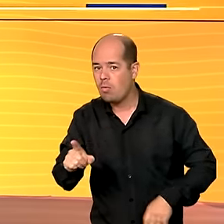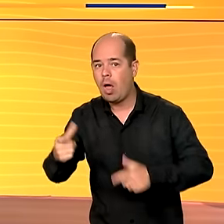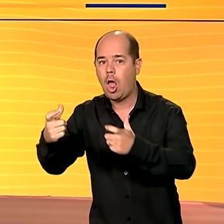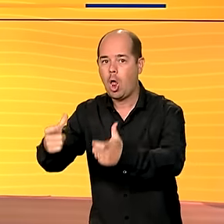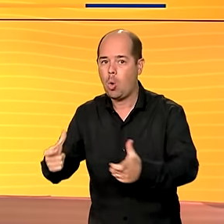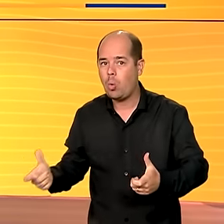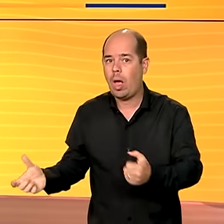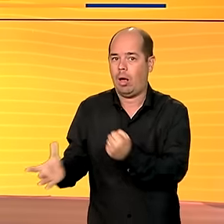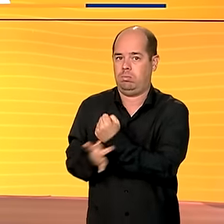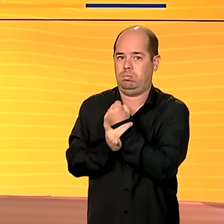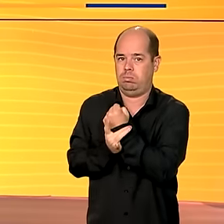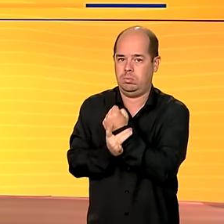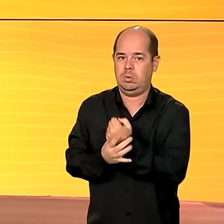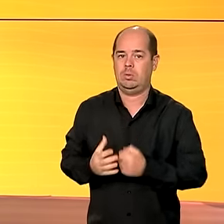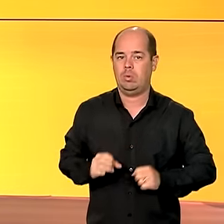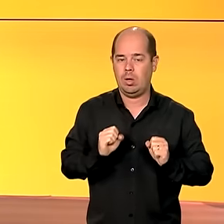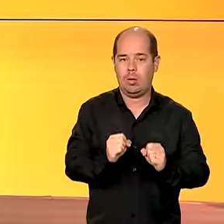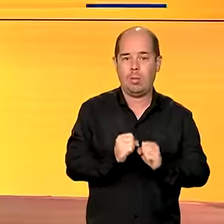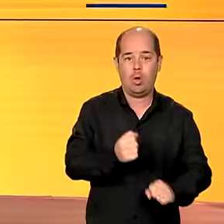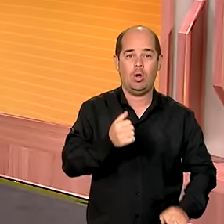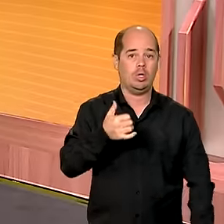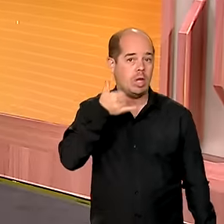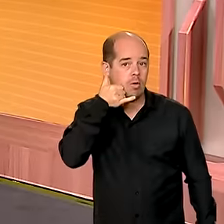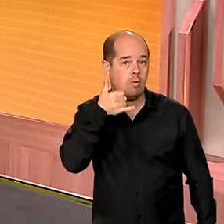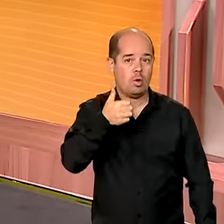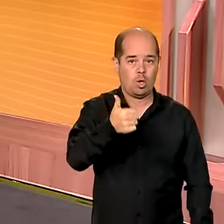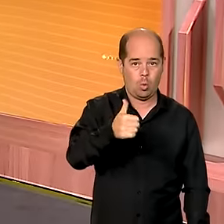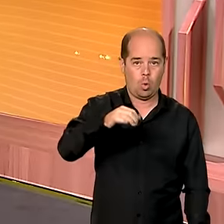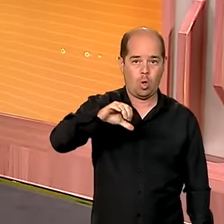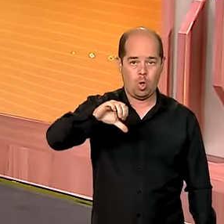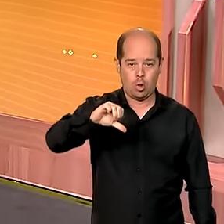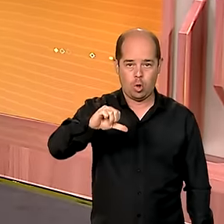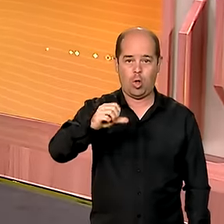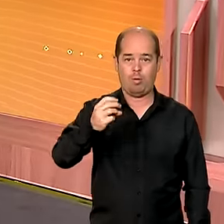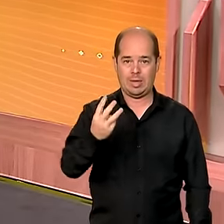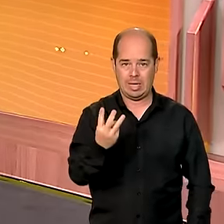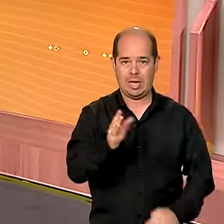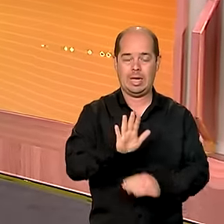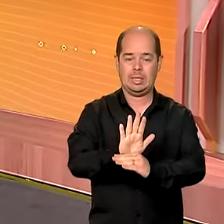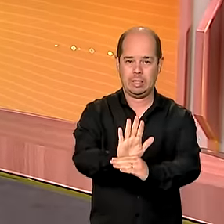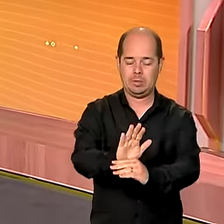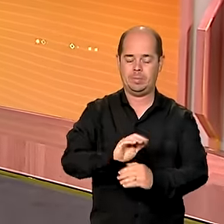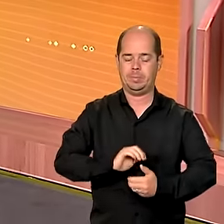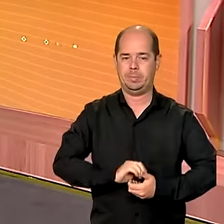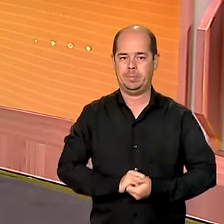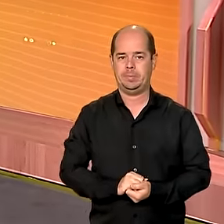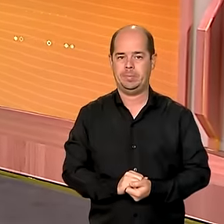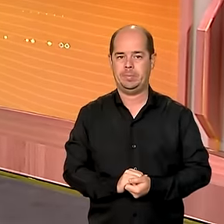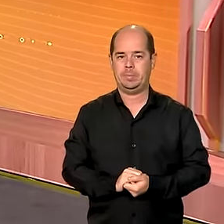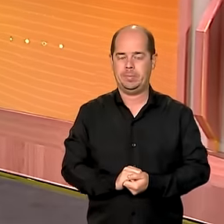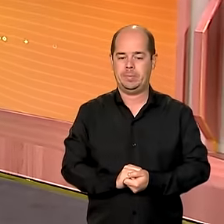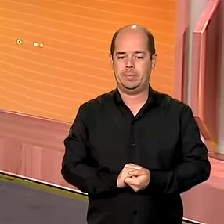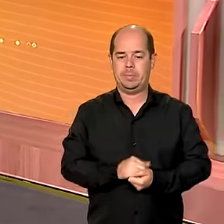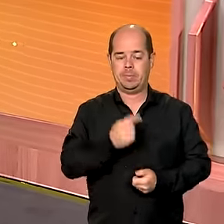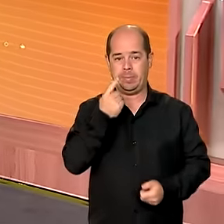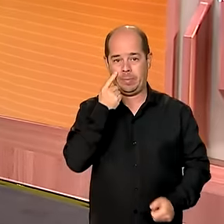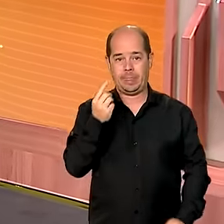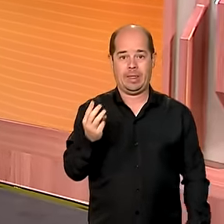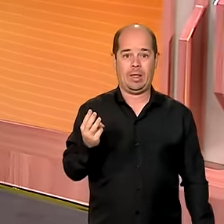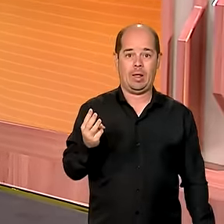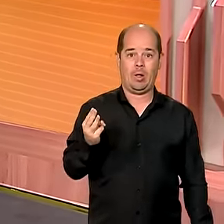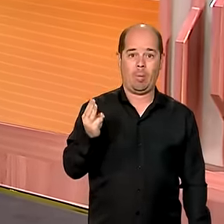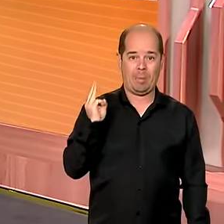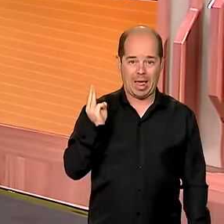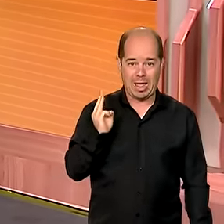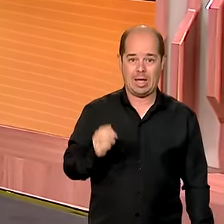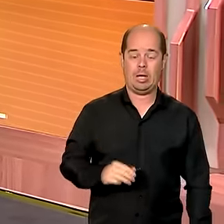acionados pelo telefone 193. E falando do Maranhão, vamos aproveitar então para acompanhar algumas ações do governo